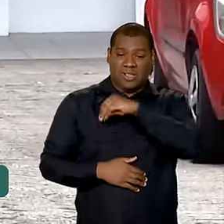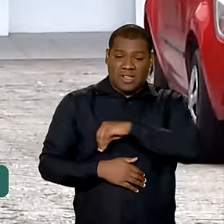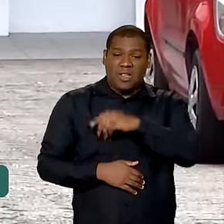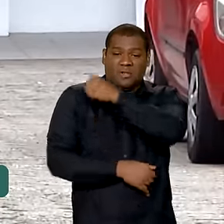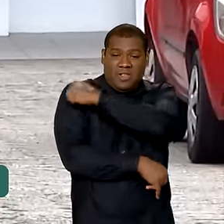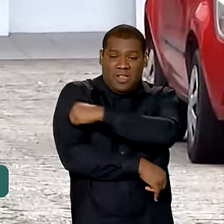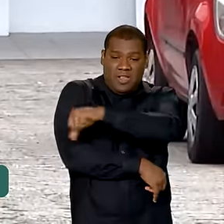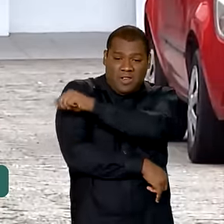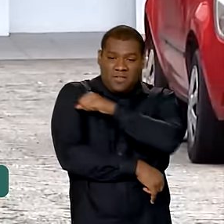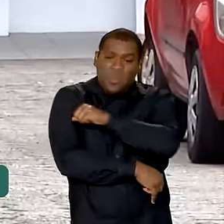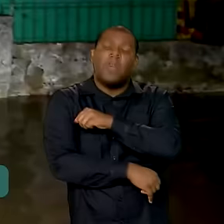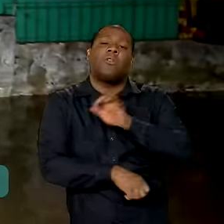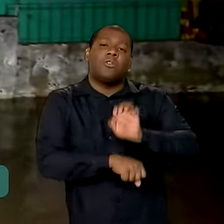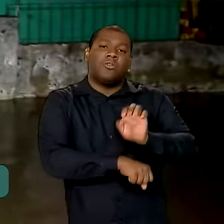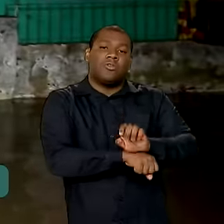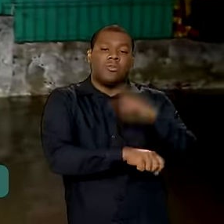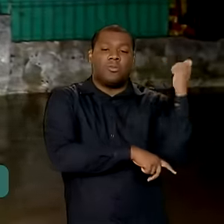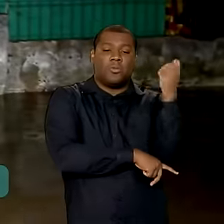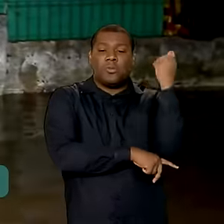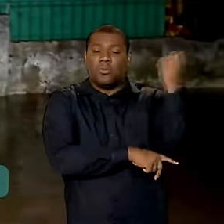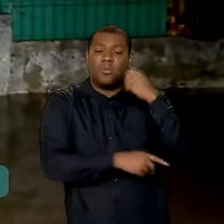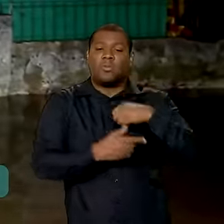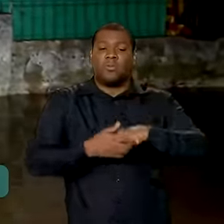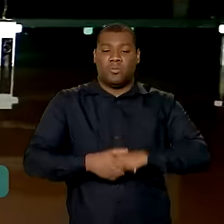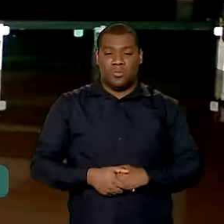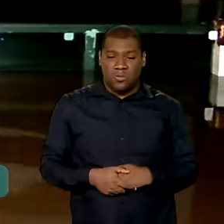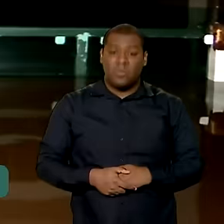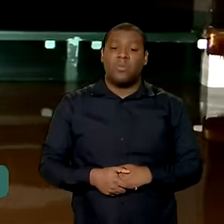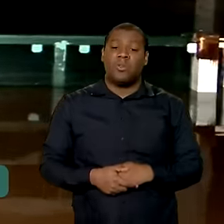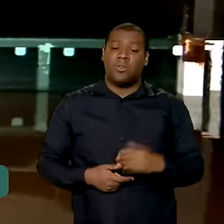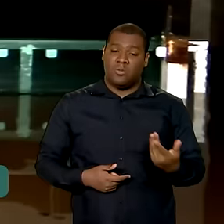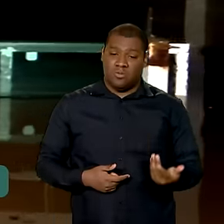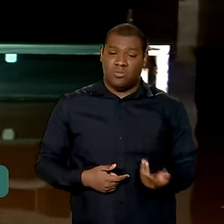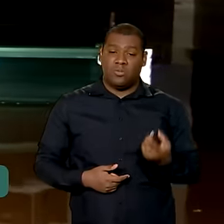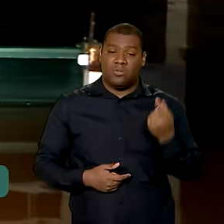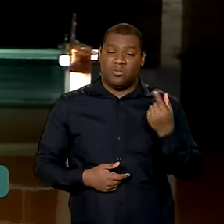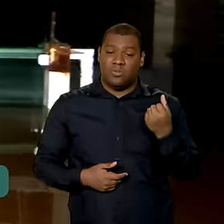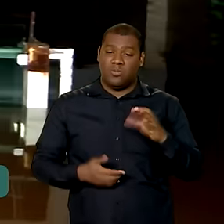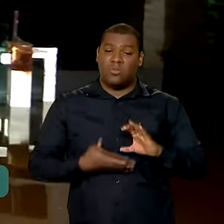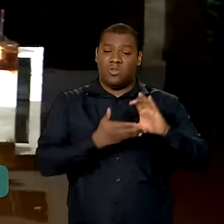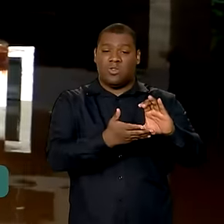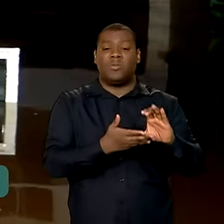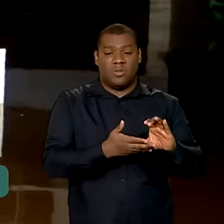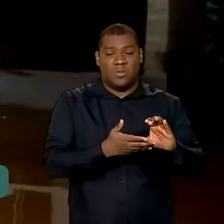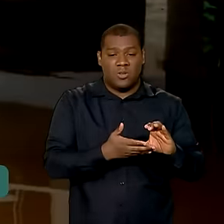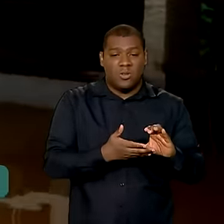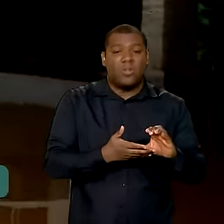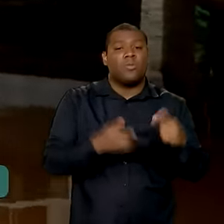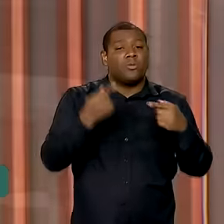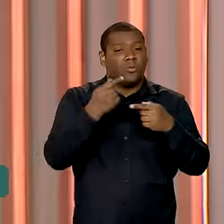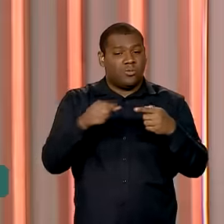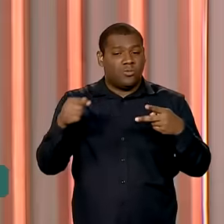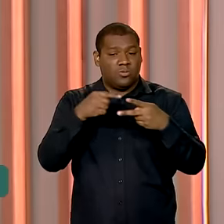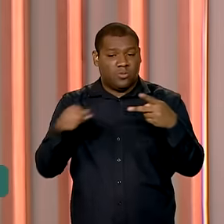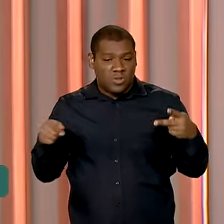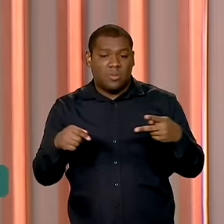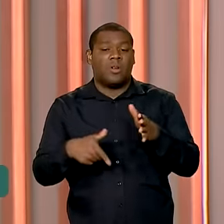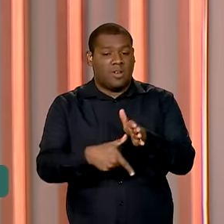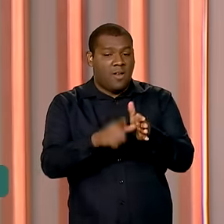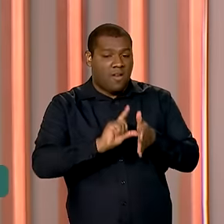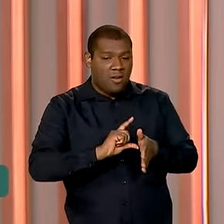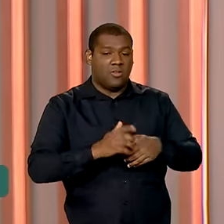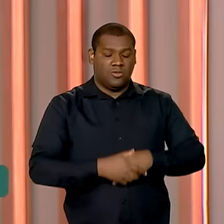do Rio Grande do Sul. A medida representa um adiantamento de cerca de 15 dias em relação ao previsto. Os